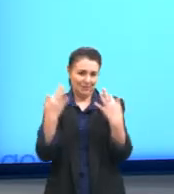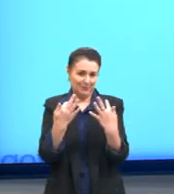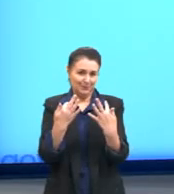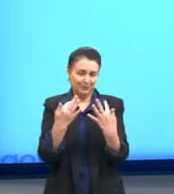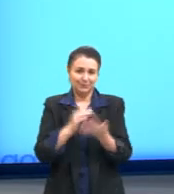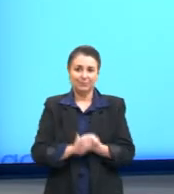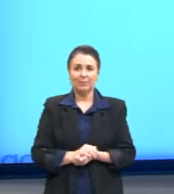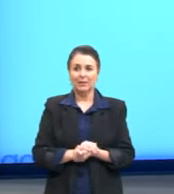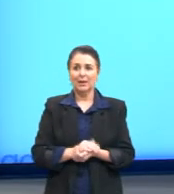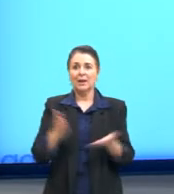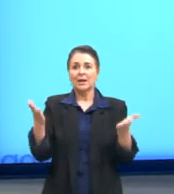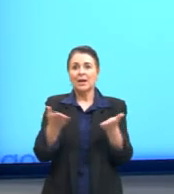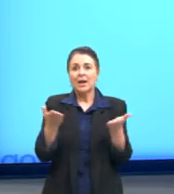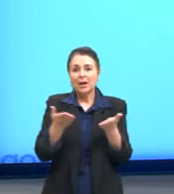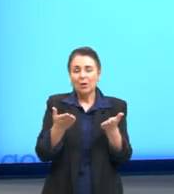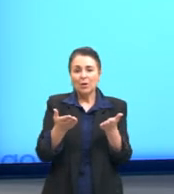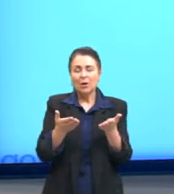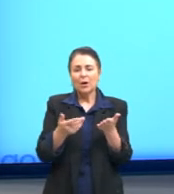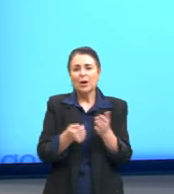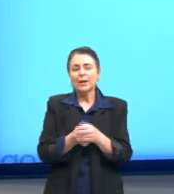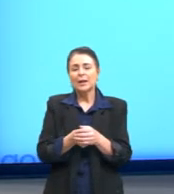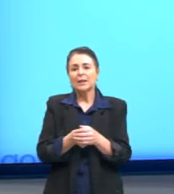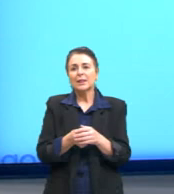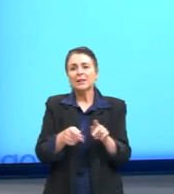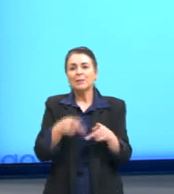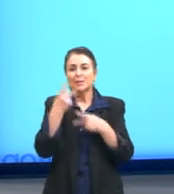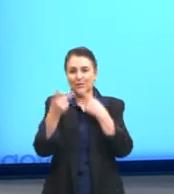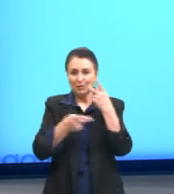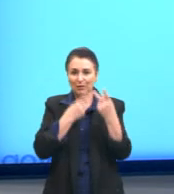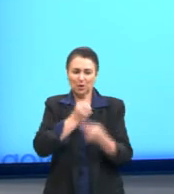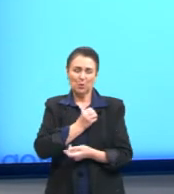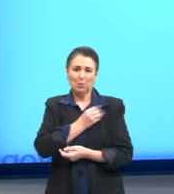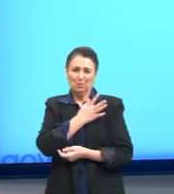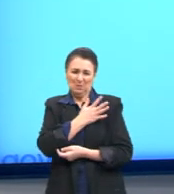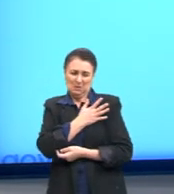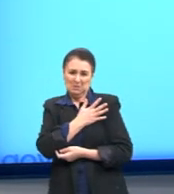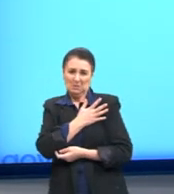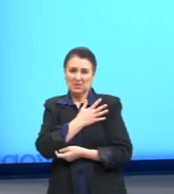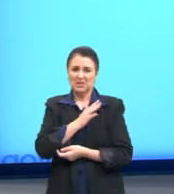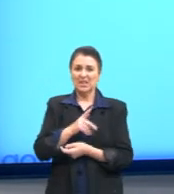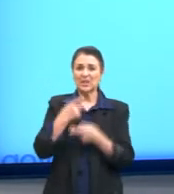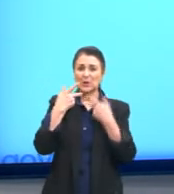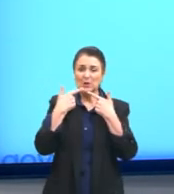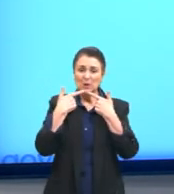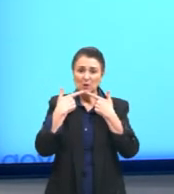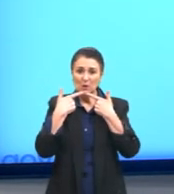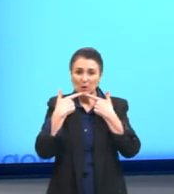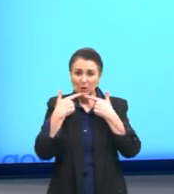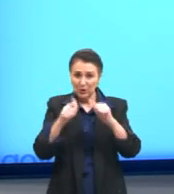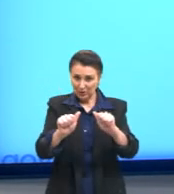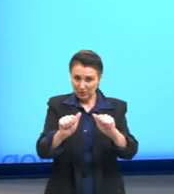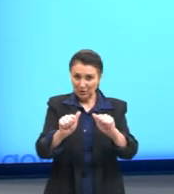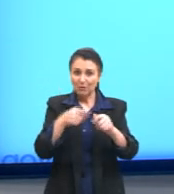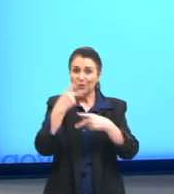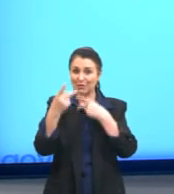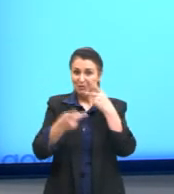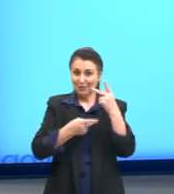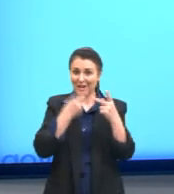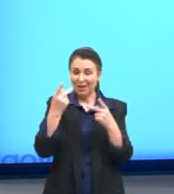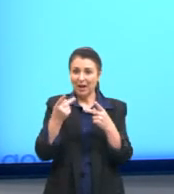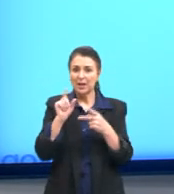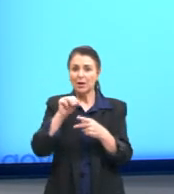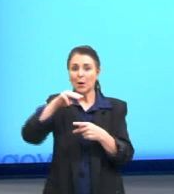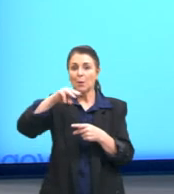E daí eu trago para vocês, não tinha como falar sobre preconceito linguístico sem falar sobre esse cara magnífico que é o